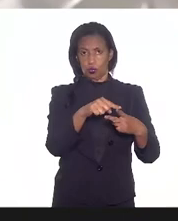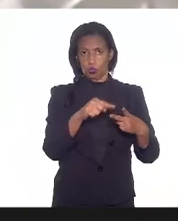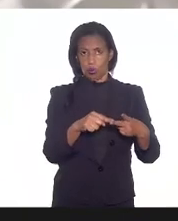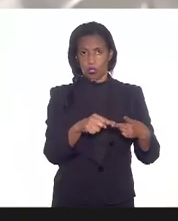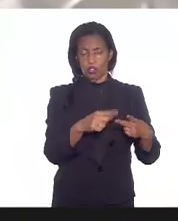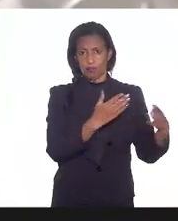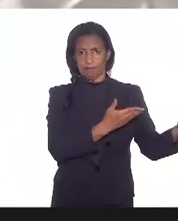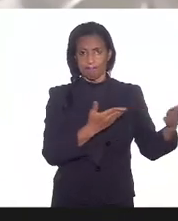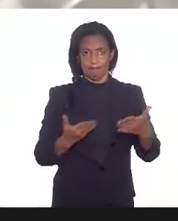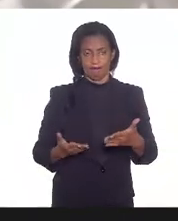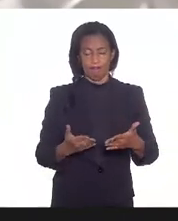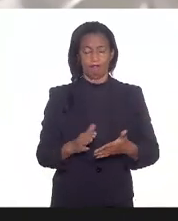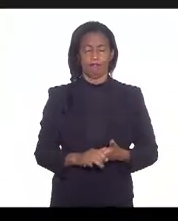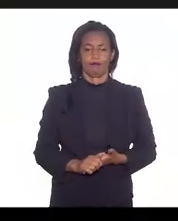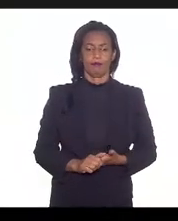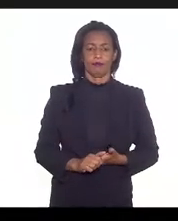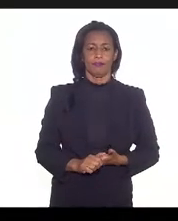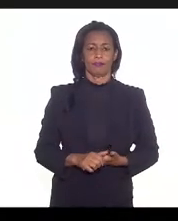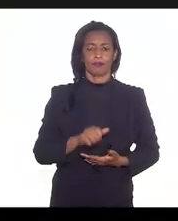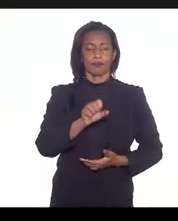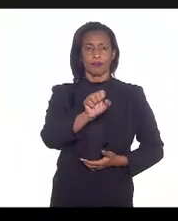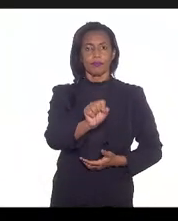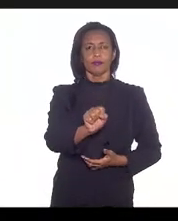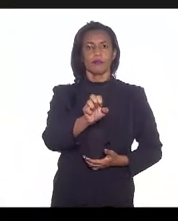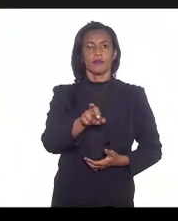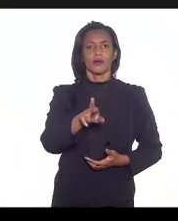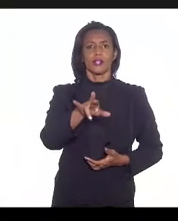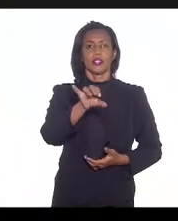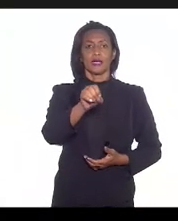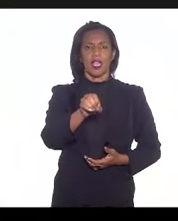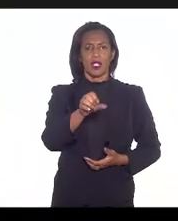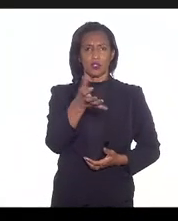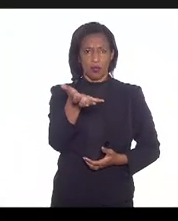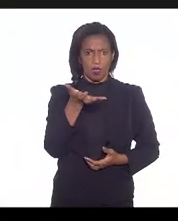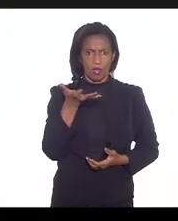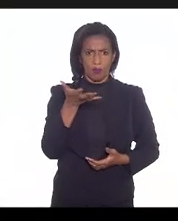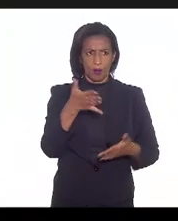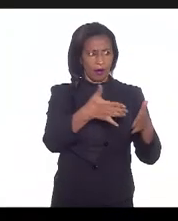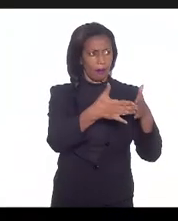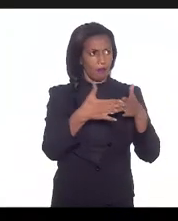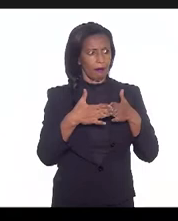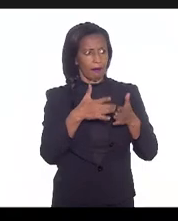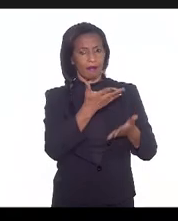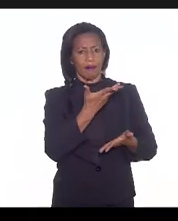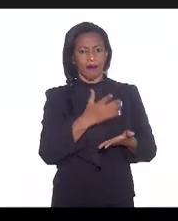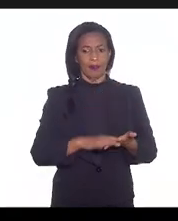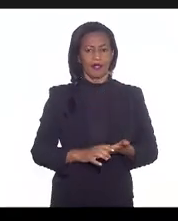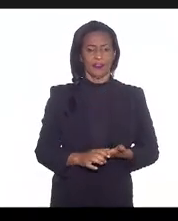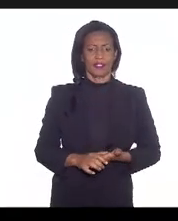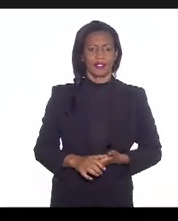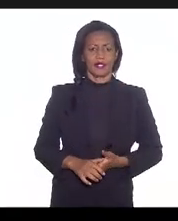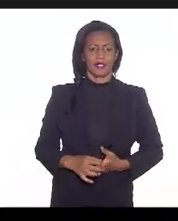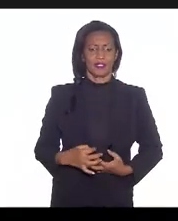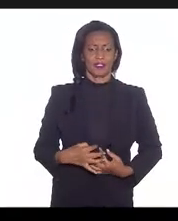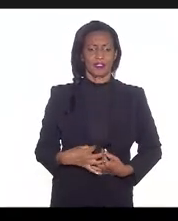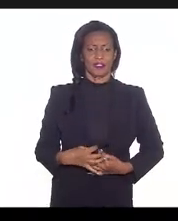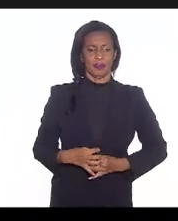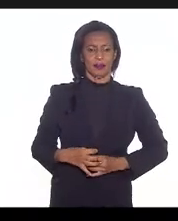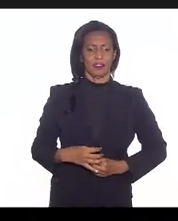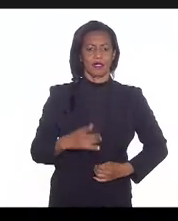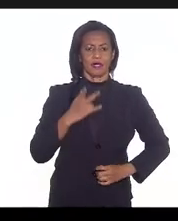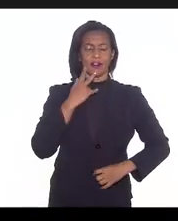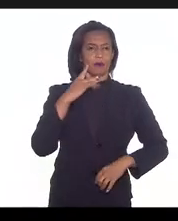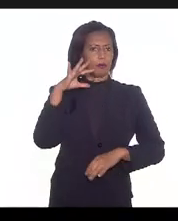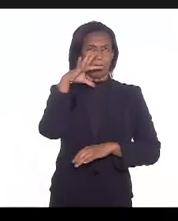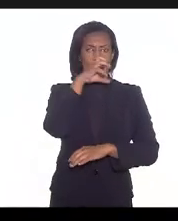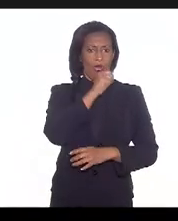alcanço o você está colocando Sérgio queria falar por favor pedindo só para ser breve Sérgio bem rápido